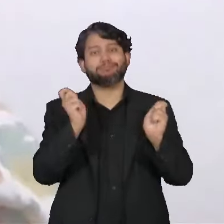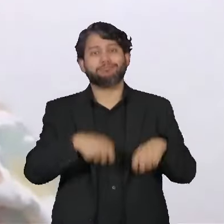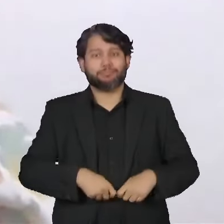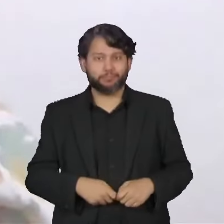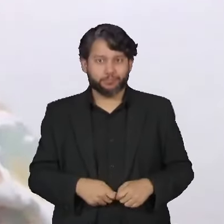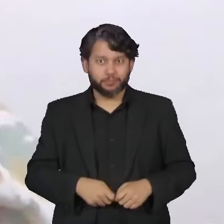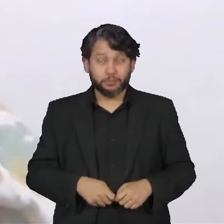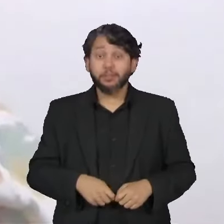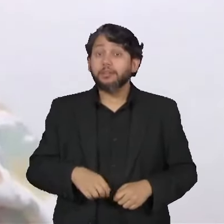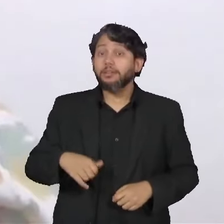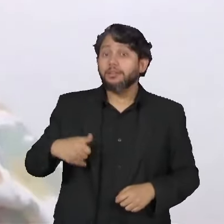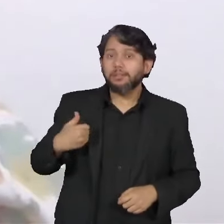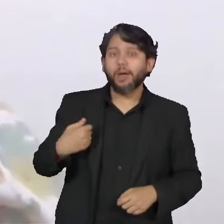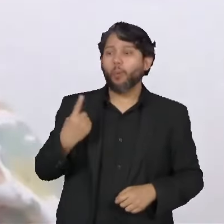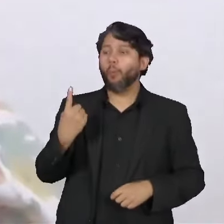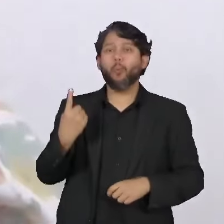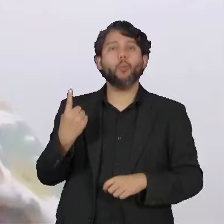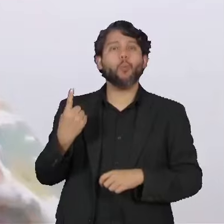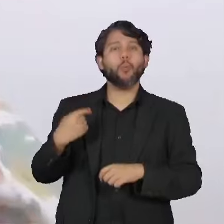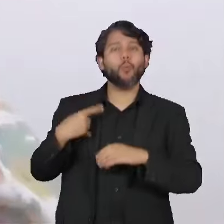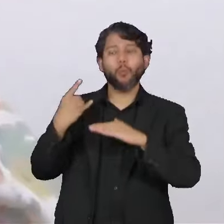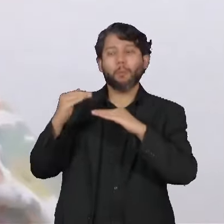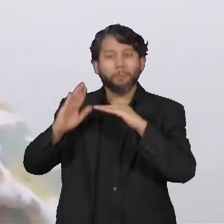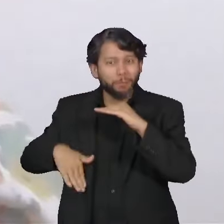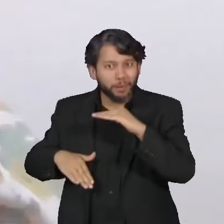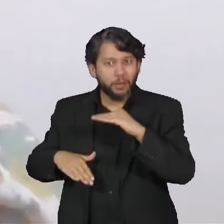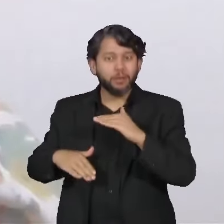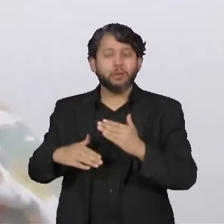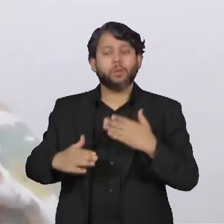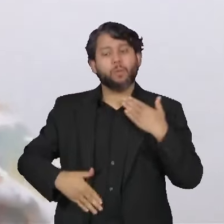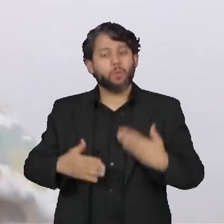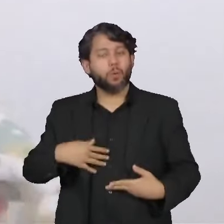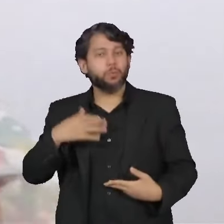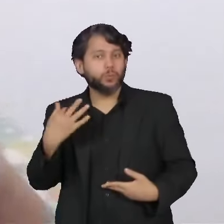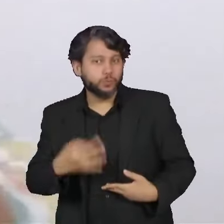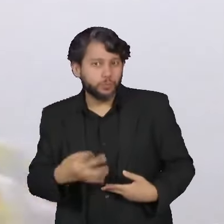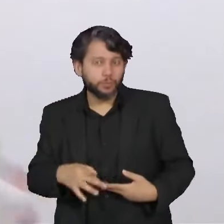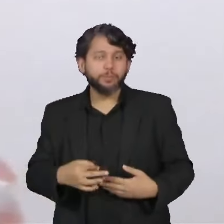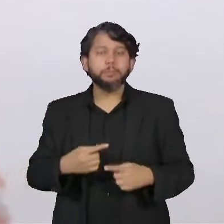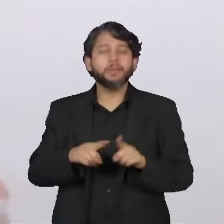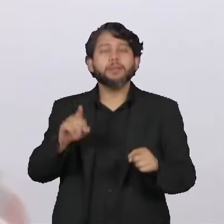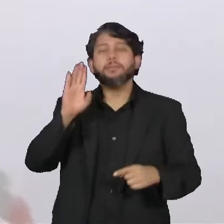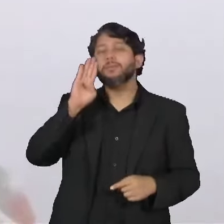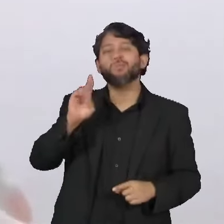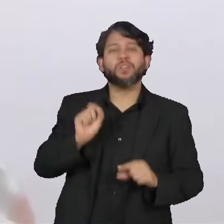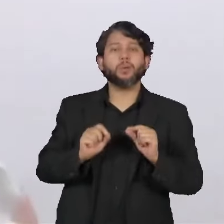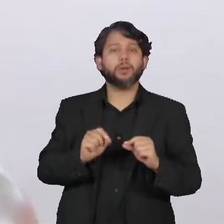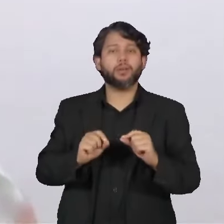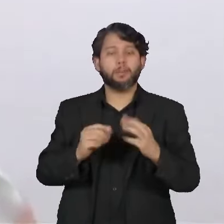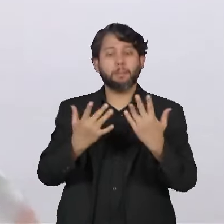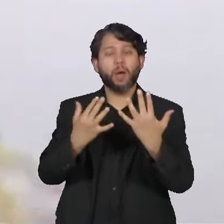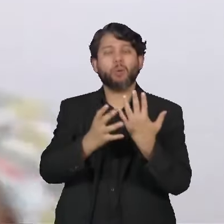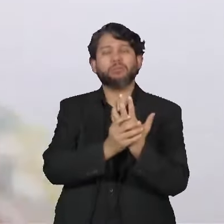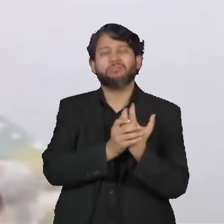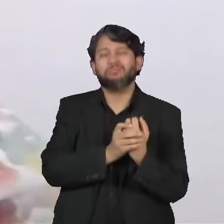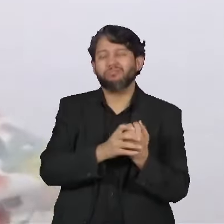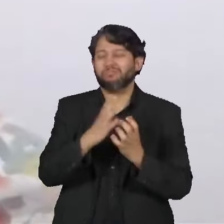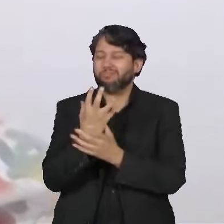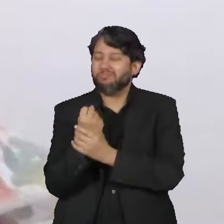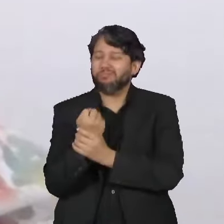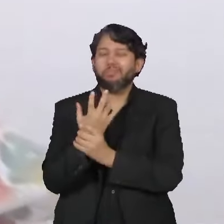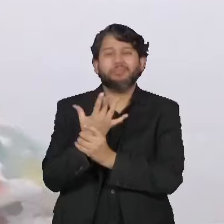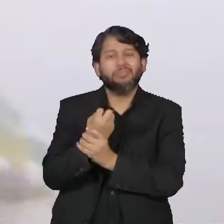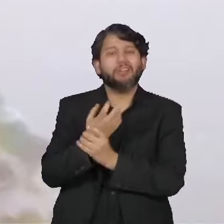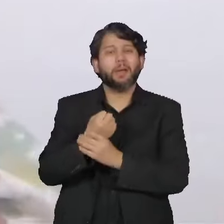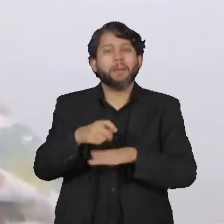clínica, nos menores de um ano, é com essa dor que eu comentei, mas a característica da dor é que ela ocorre mais nas mãos e nos